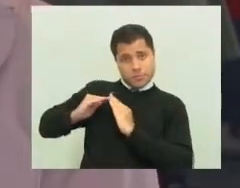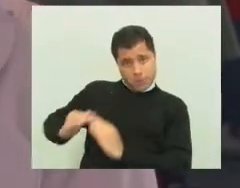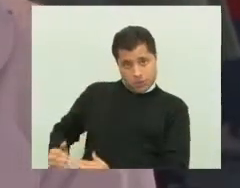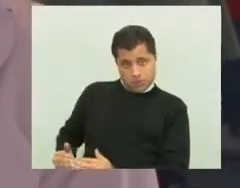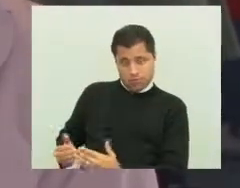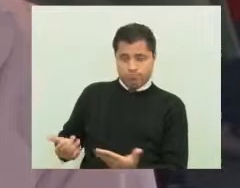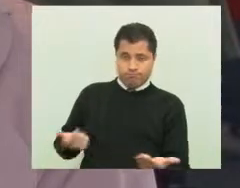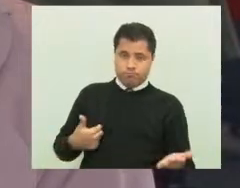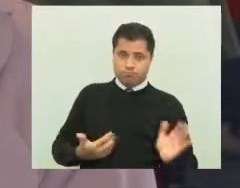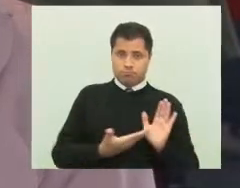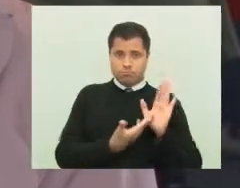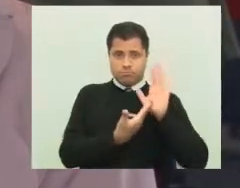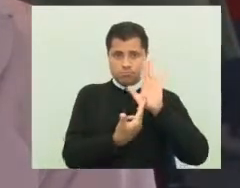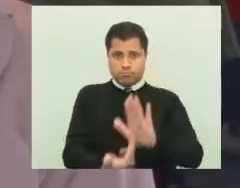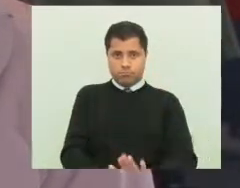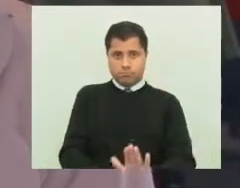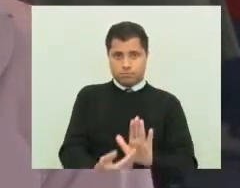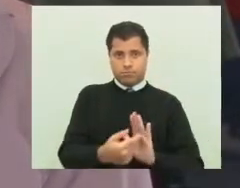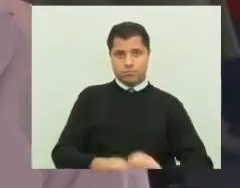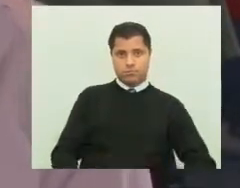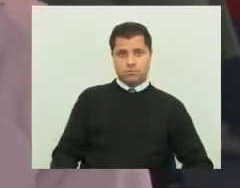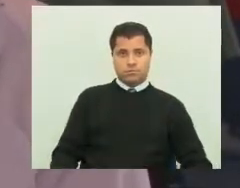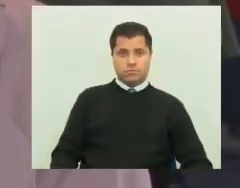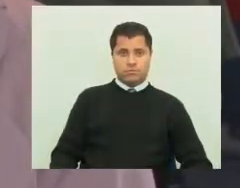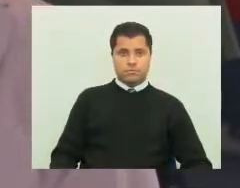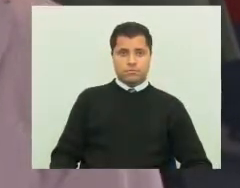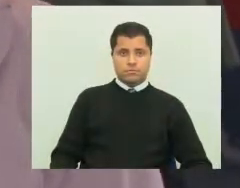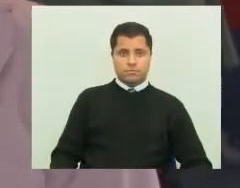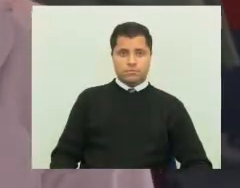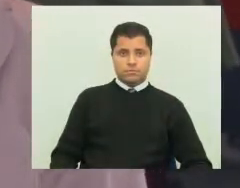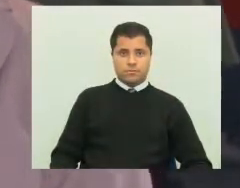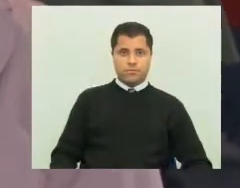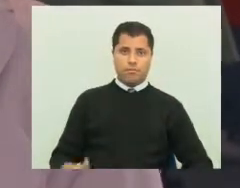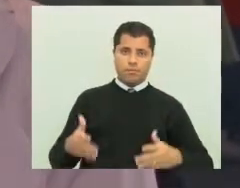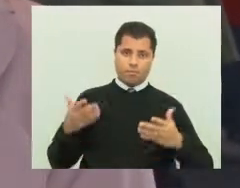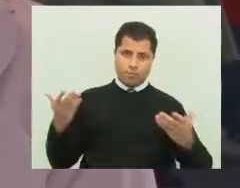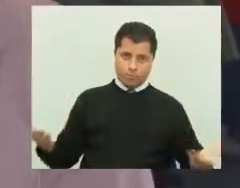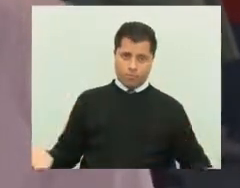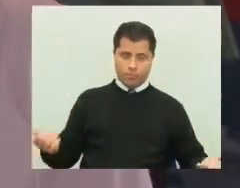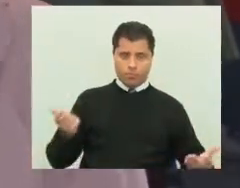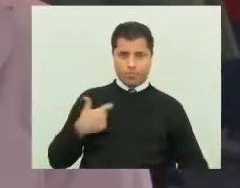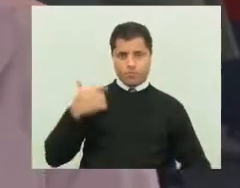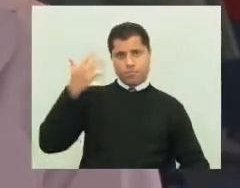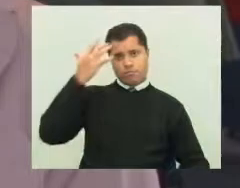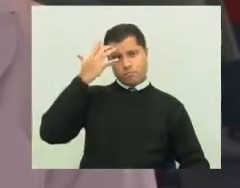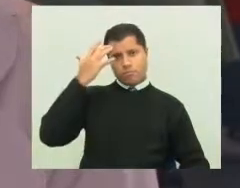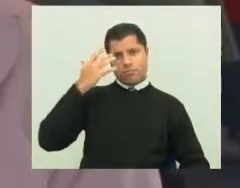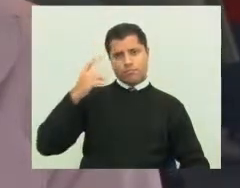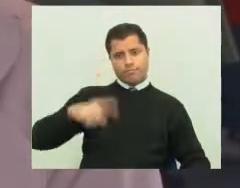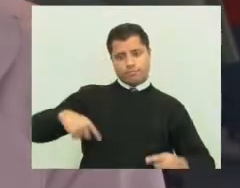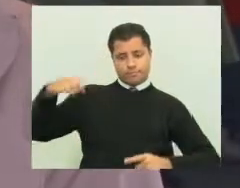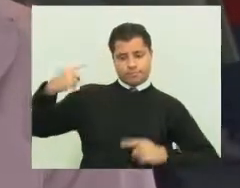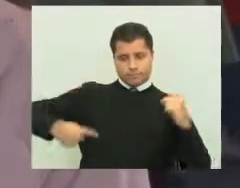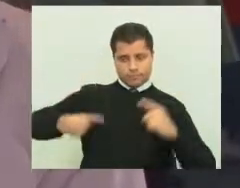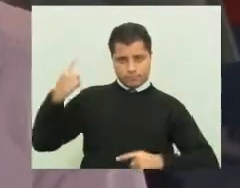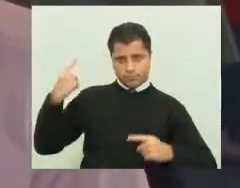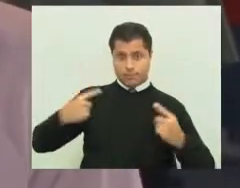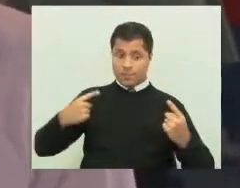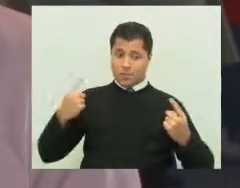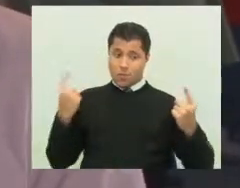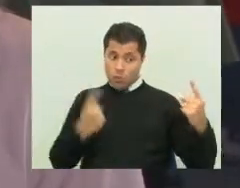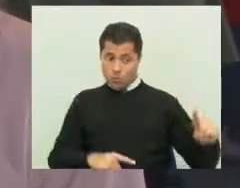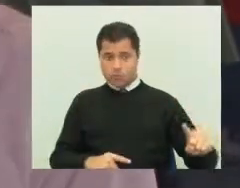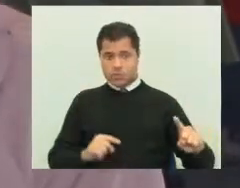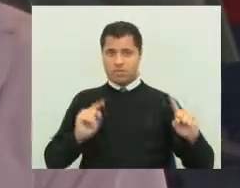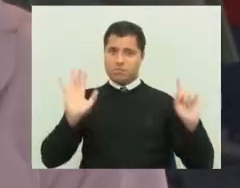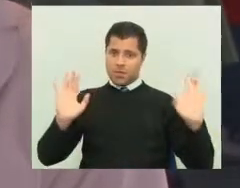apresentou o projeto nesta casa. Então, eu acredito que é um debate a ser feito, apesar de ter sido rejeitado, que a